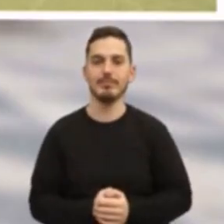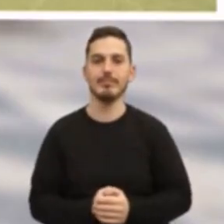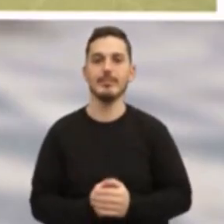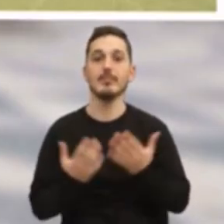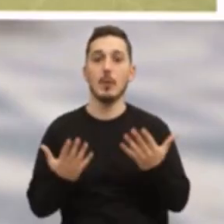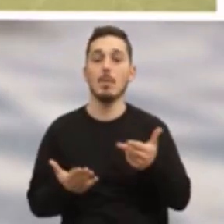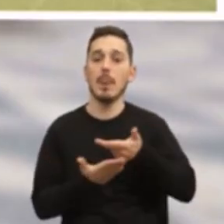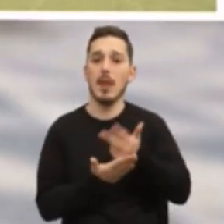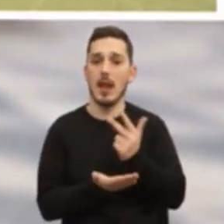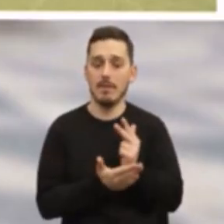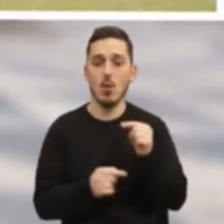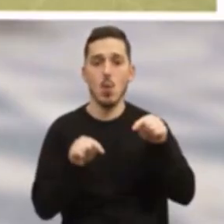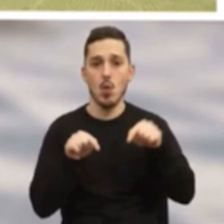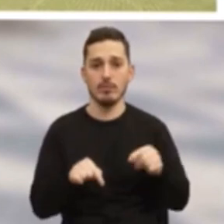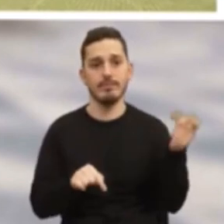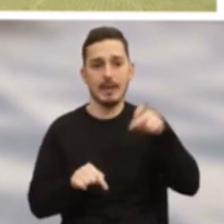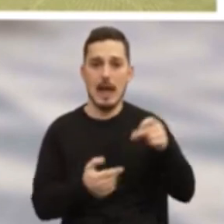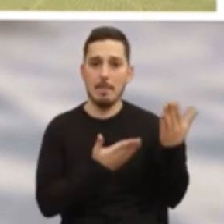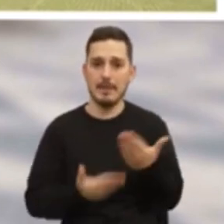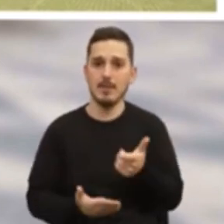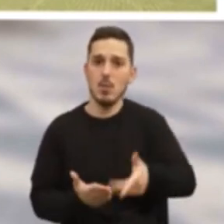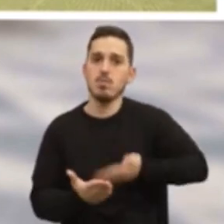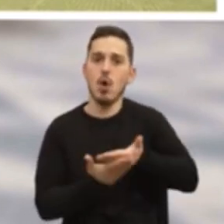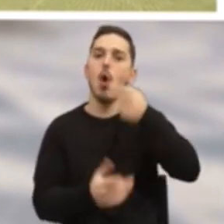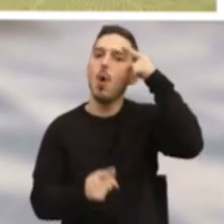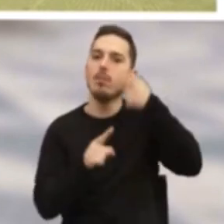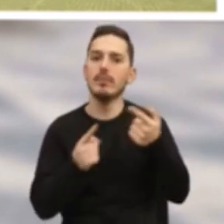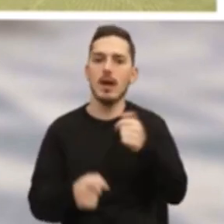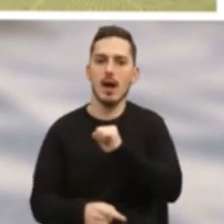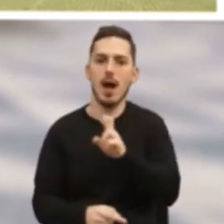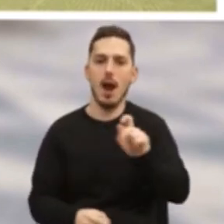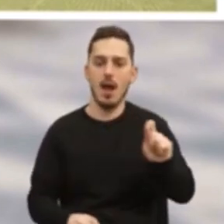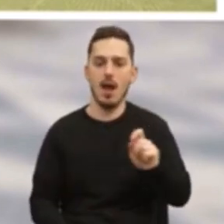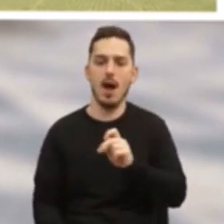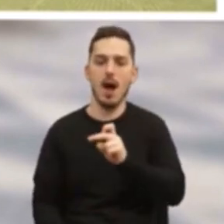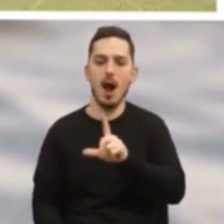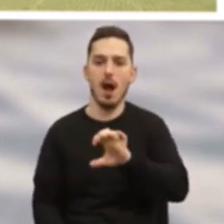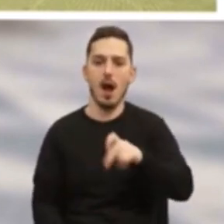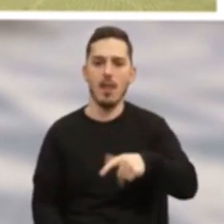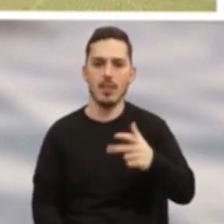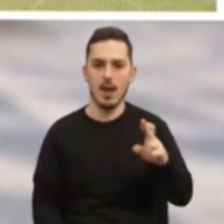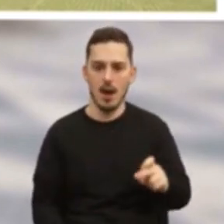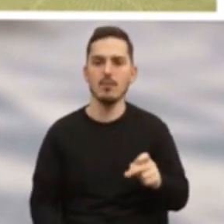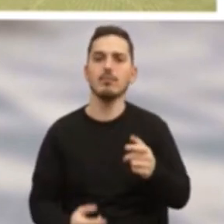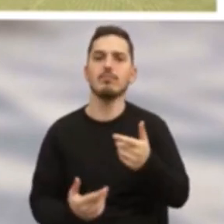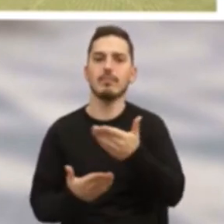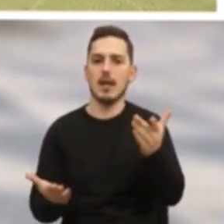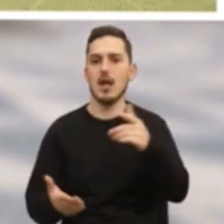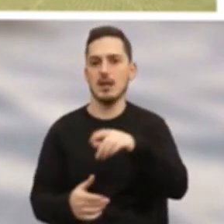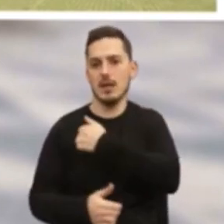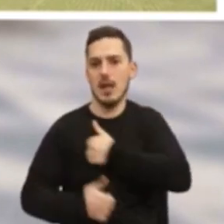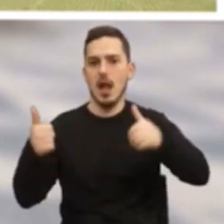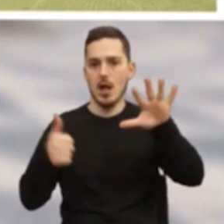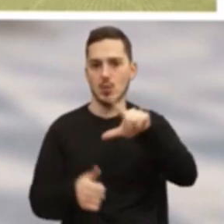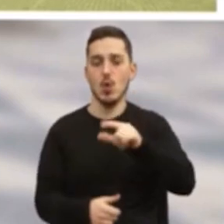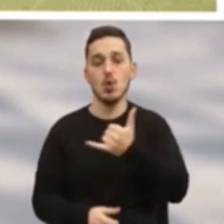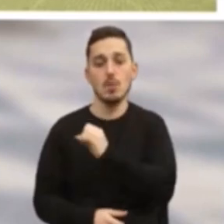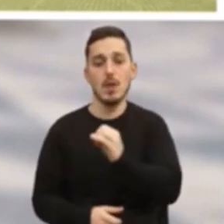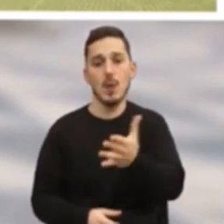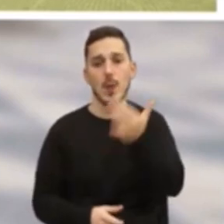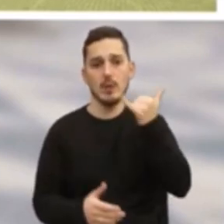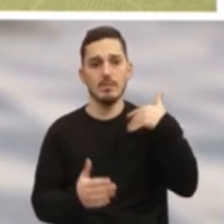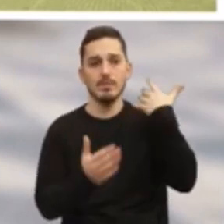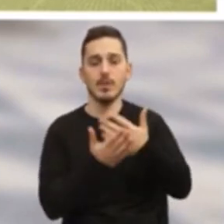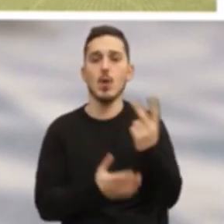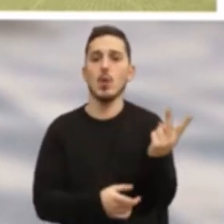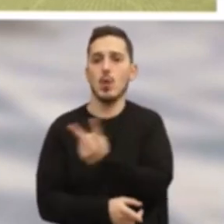O livro vem hoje apresentar esta proposta que pretende devolver a Garra de Alcântara e a Garra Rocha Condóbides à cidade de Lisboa. Desde 2012,